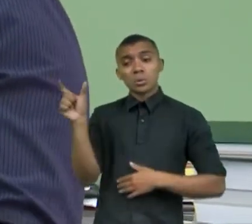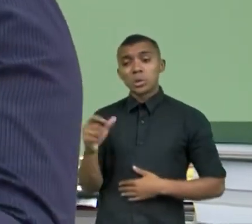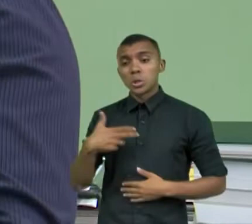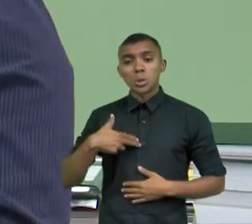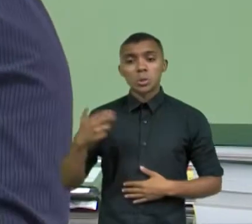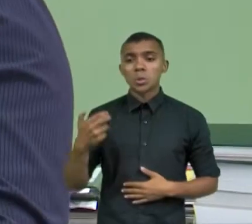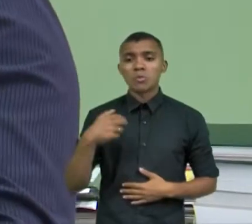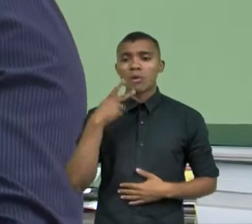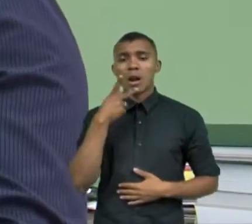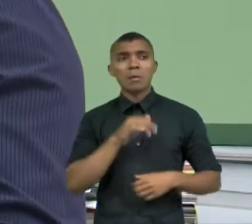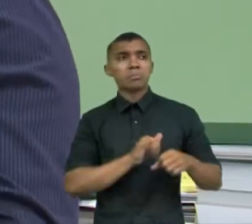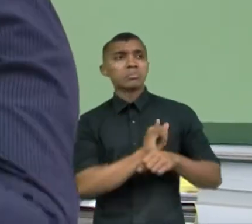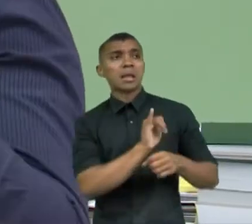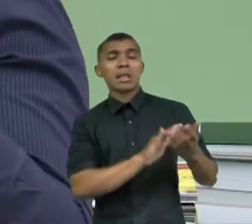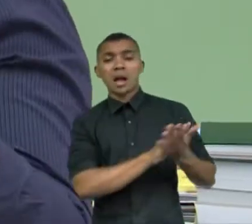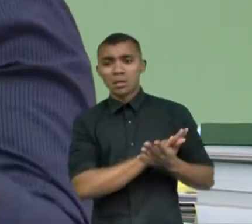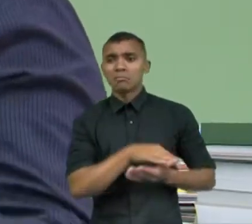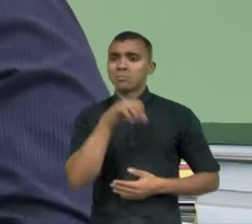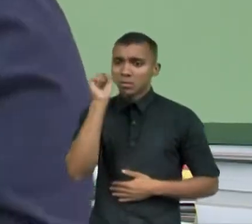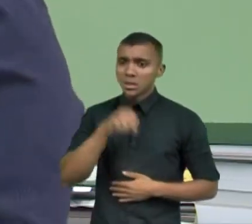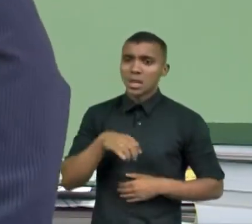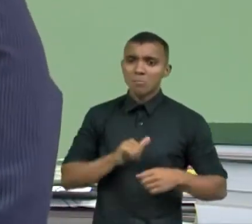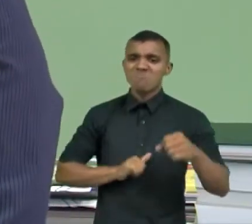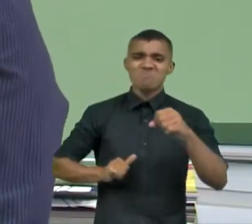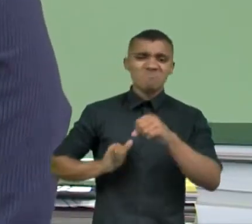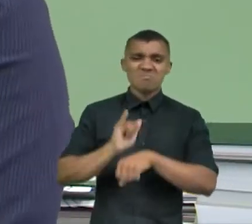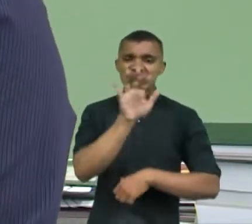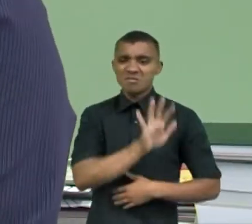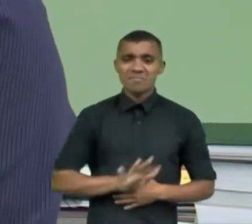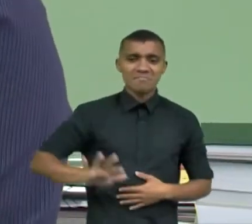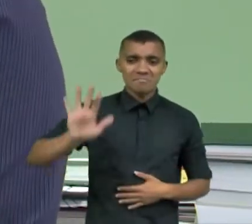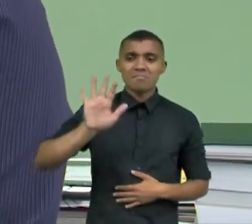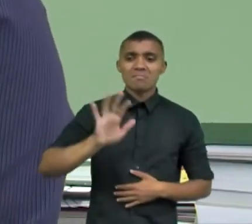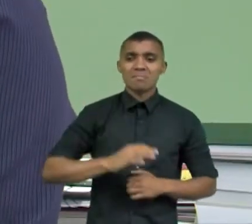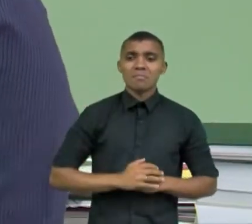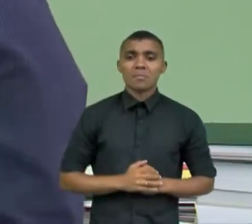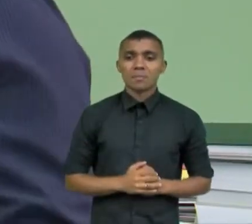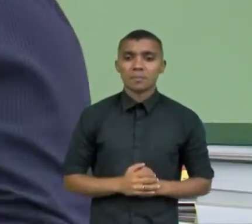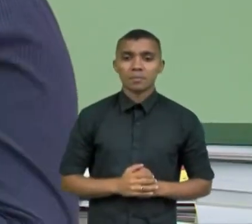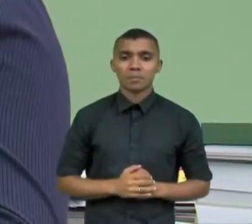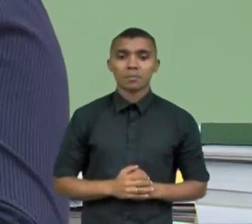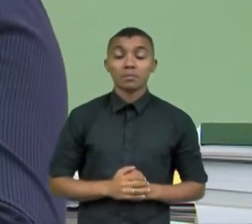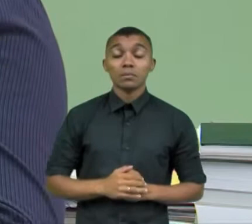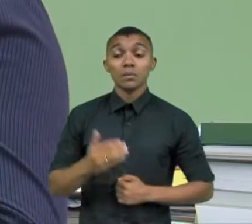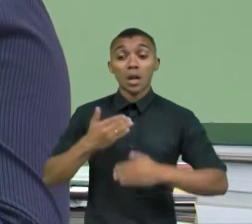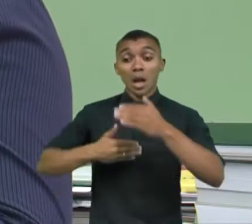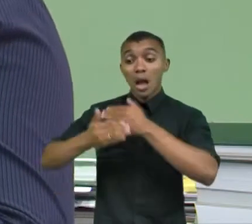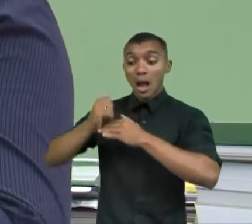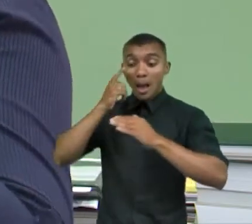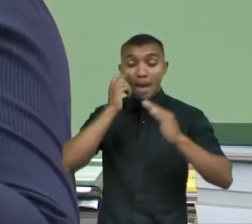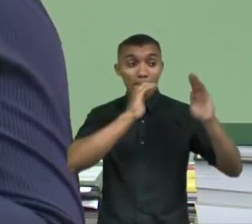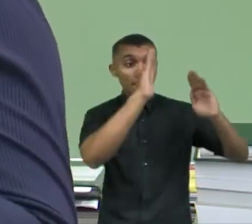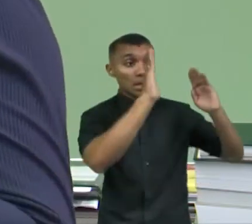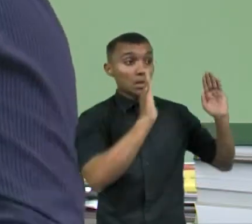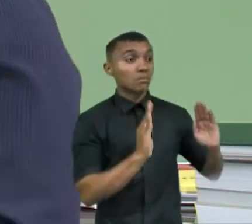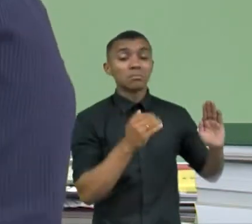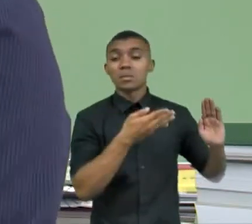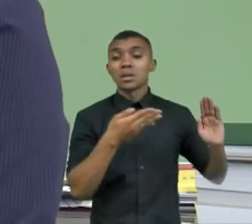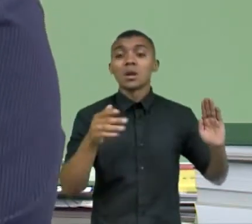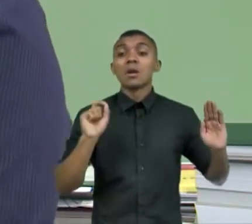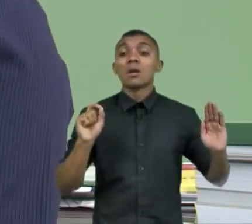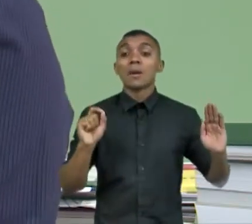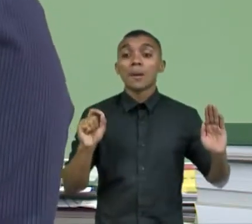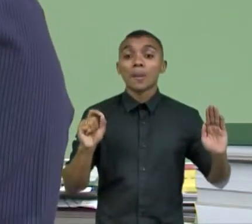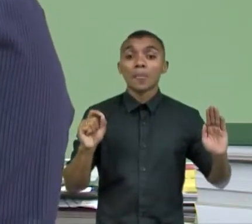um golpe militar. deu um golpe militar. Assim como em 30, assim como em 37. E naquele momento foram retirados do